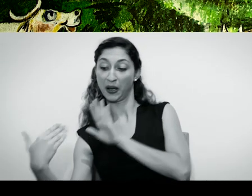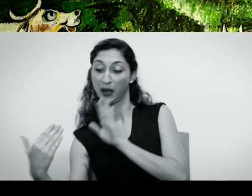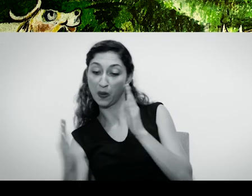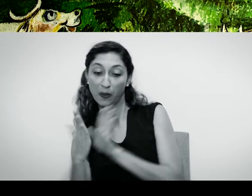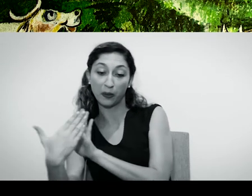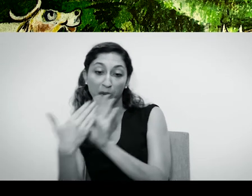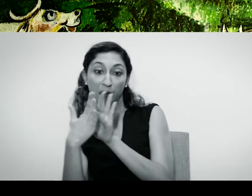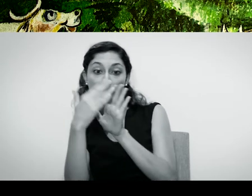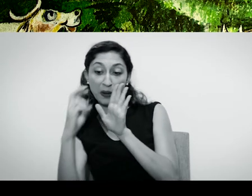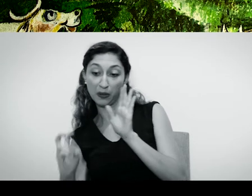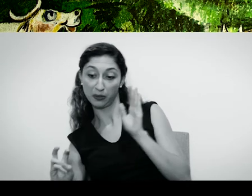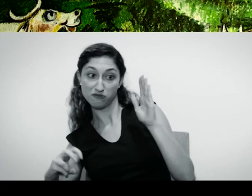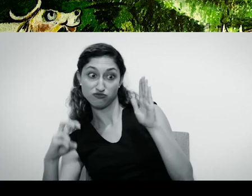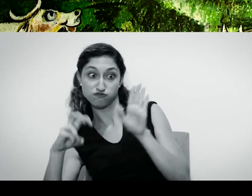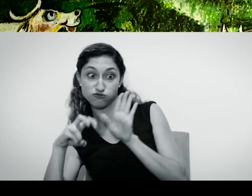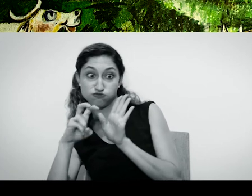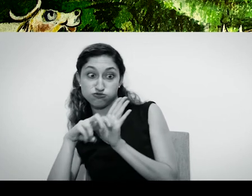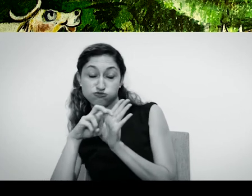subia, subia,